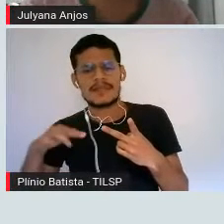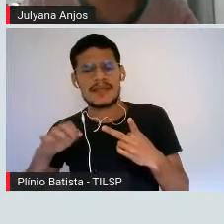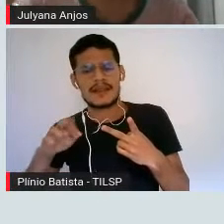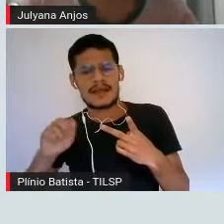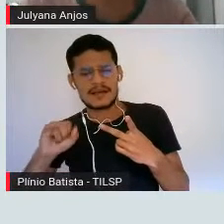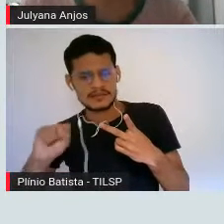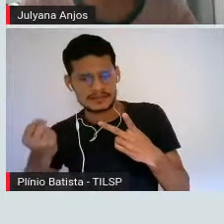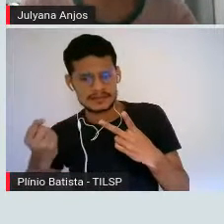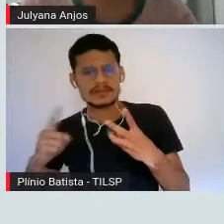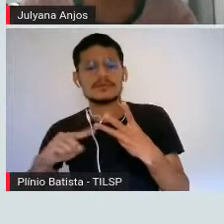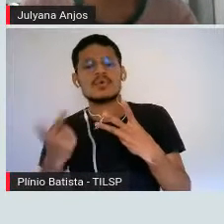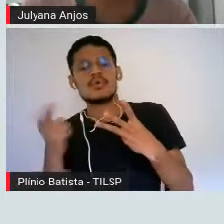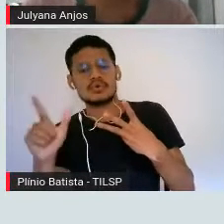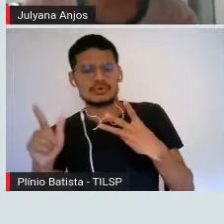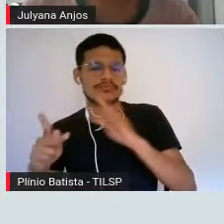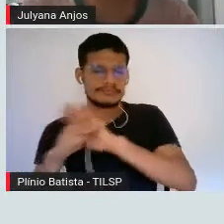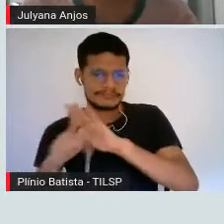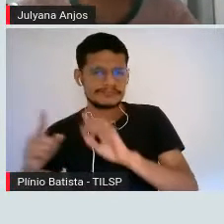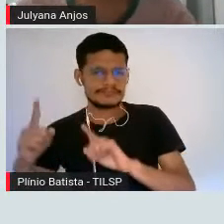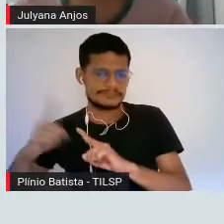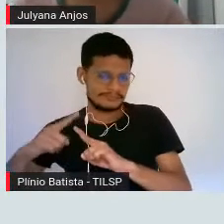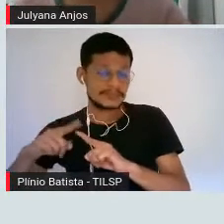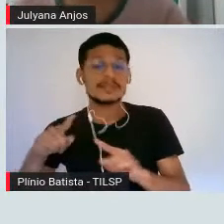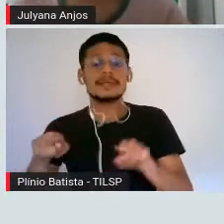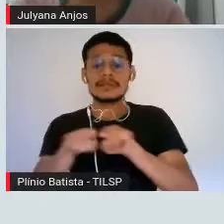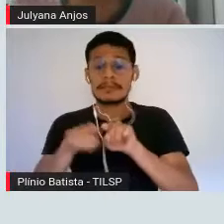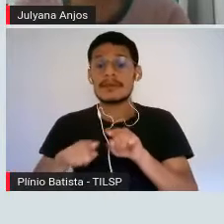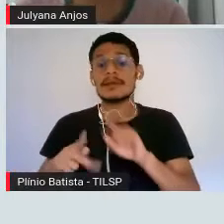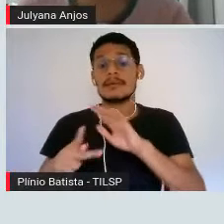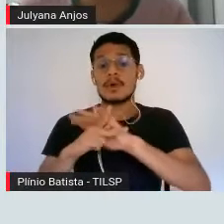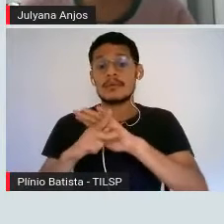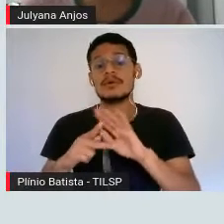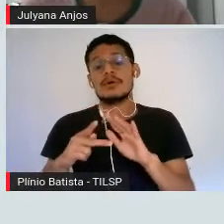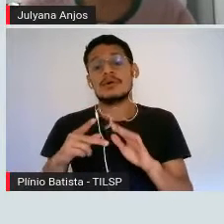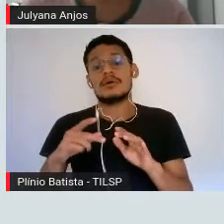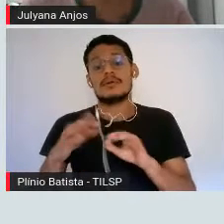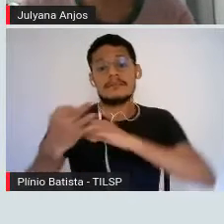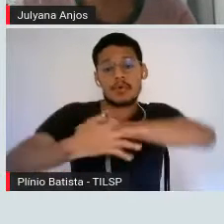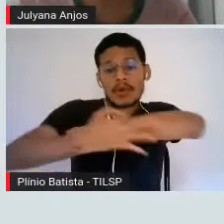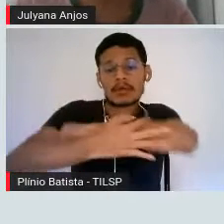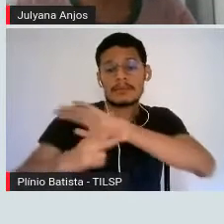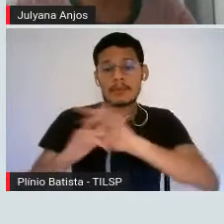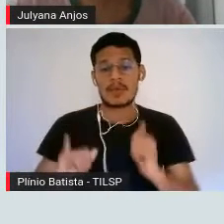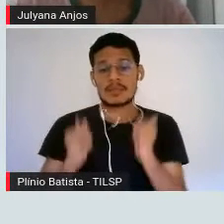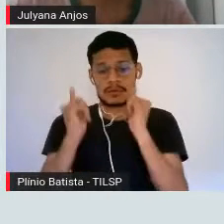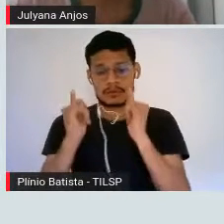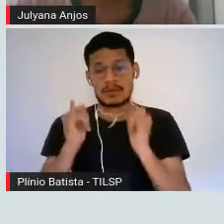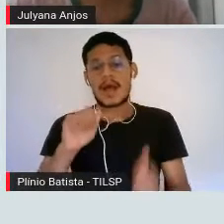ácidos nucleicos. E a molécula de ATP, que é aquela molécula, a moeda energética do nosso corpo, tá certo?